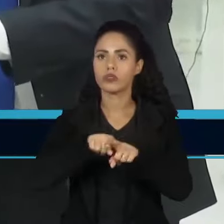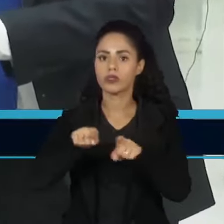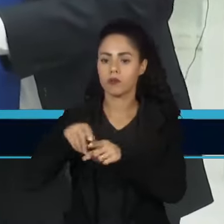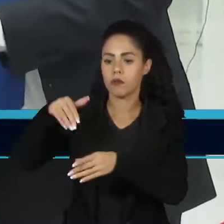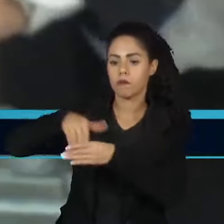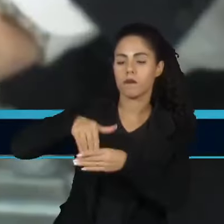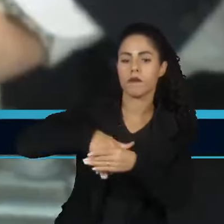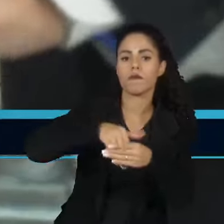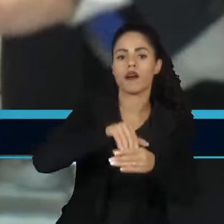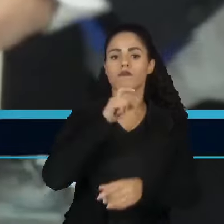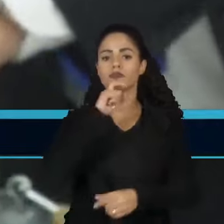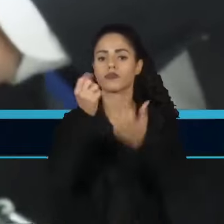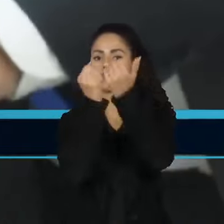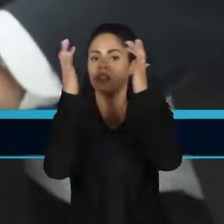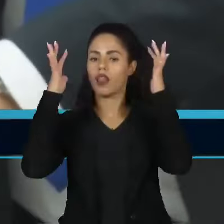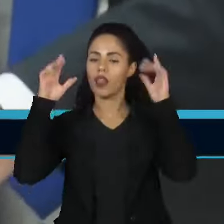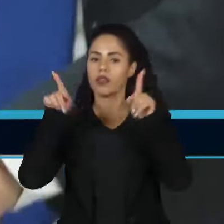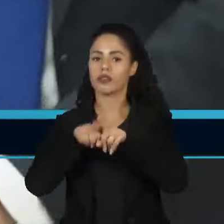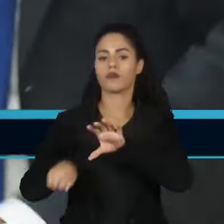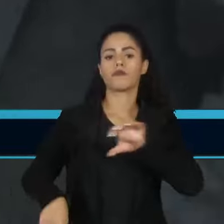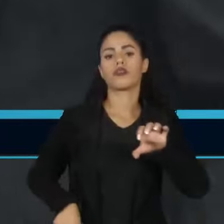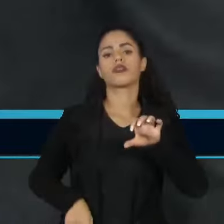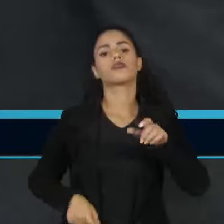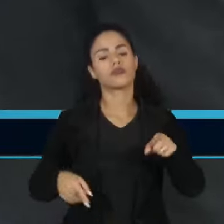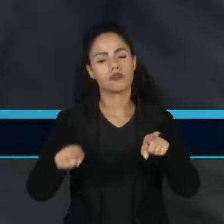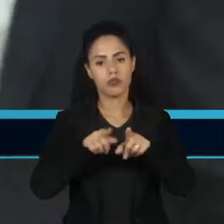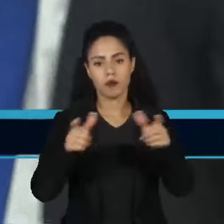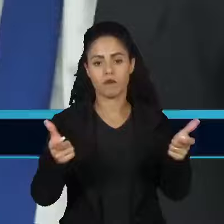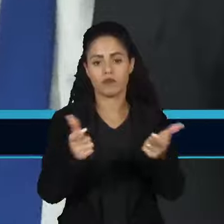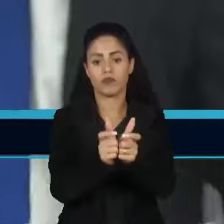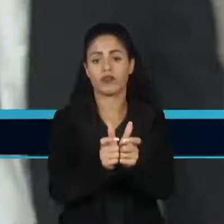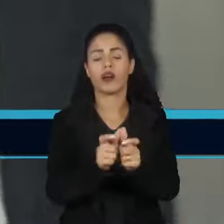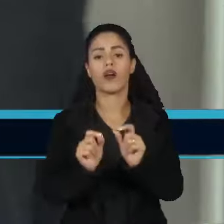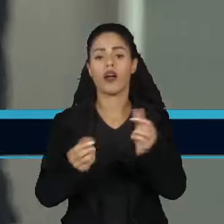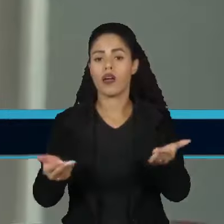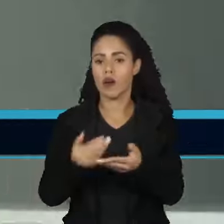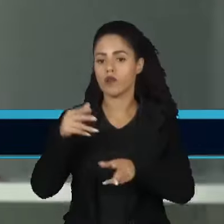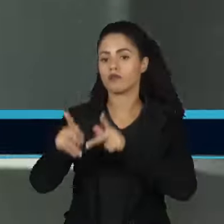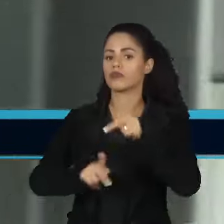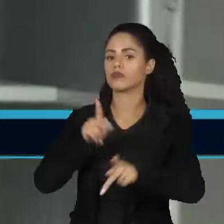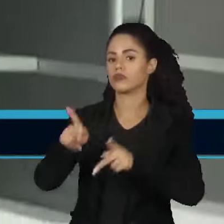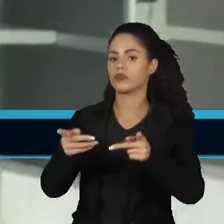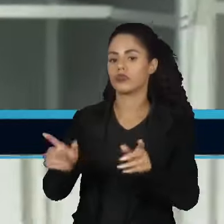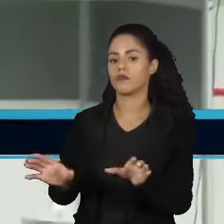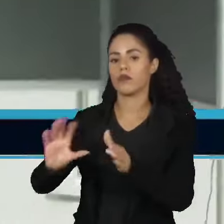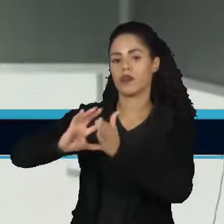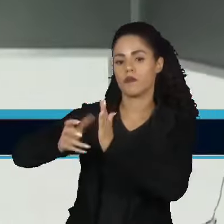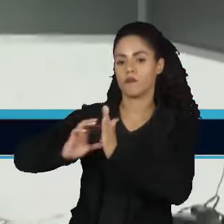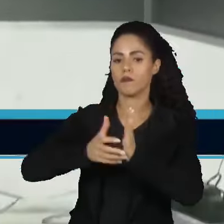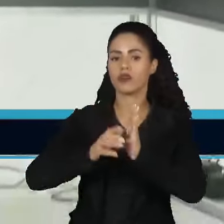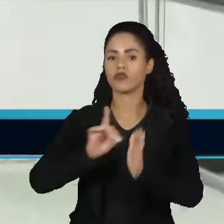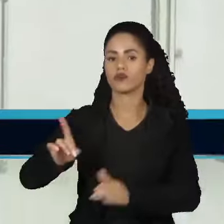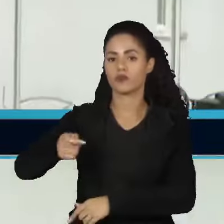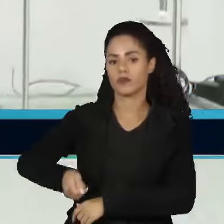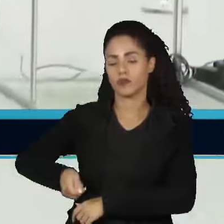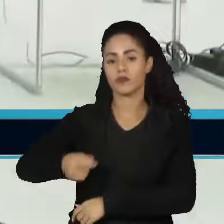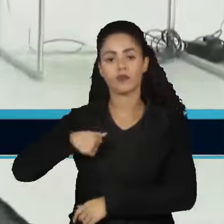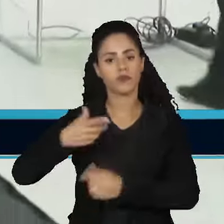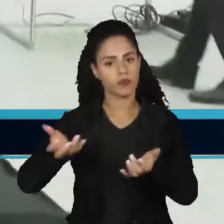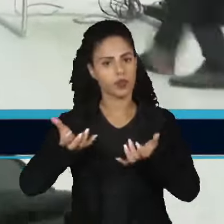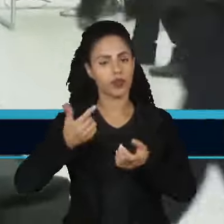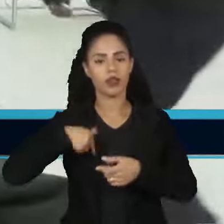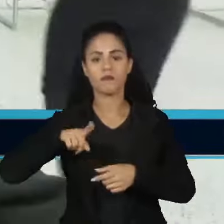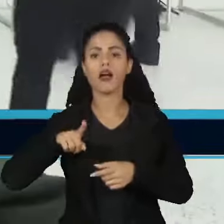verdes, dos liberais e da esquerda devem diminuir, enquanto populistas e partidos de extrema direita que querem